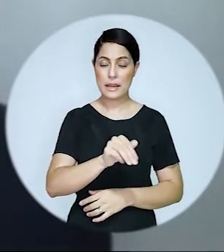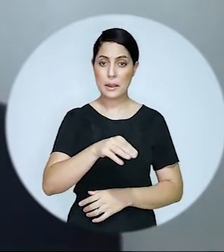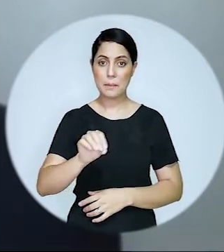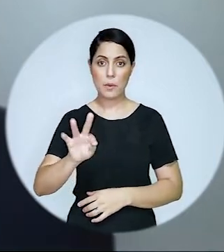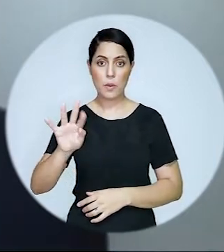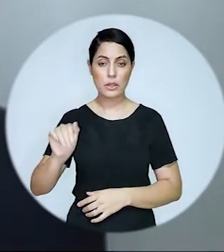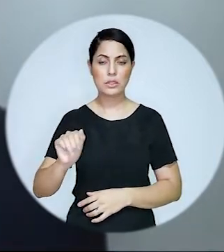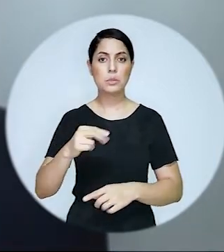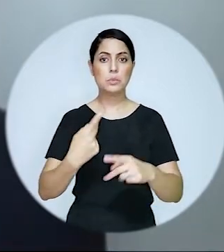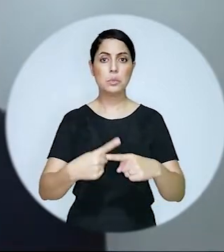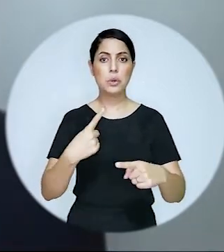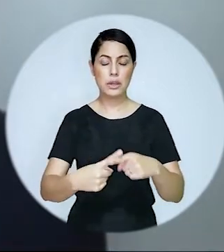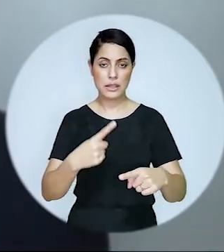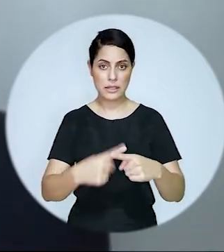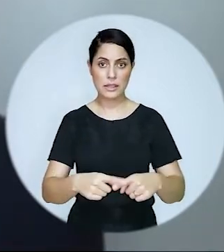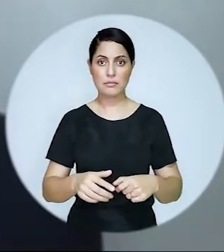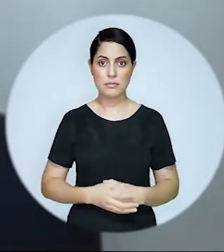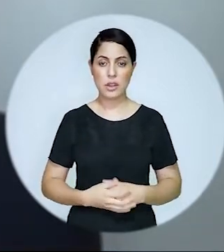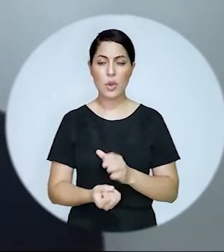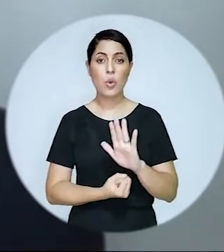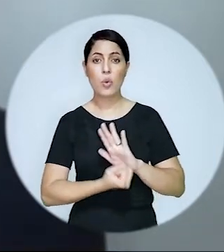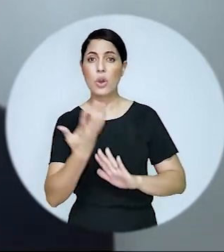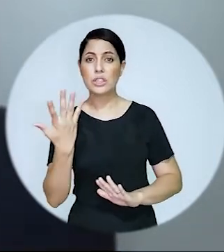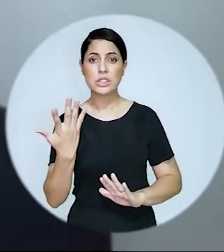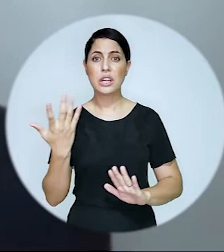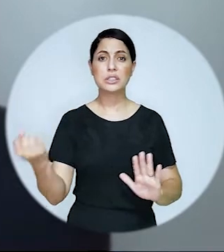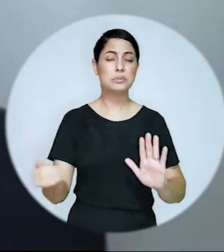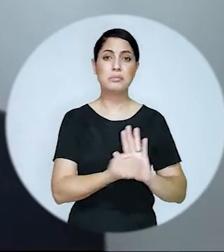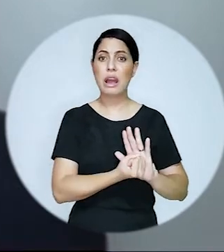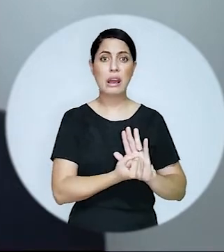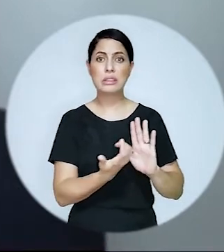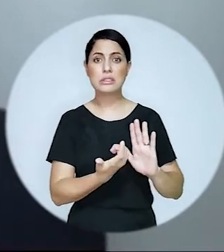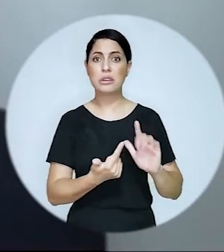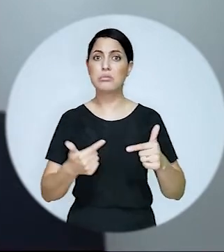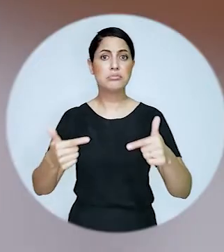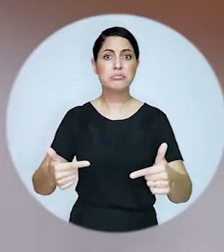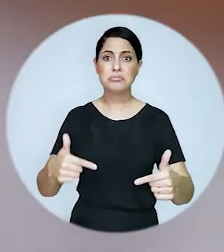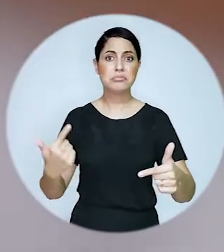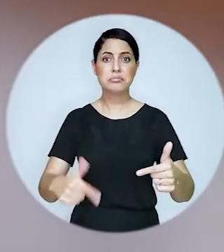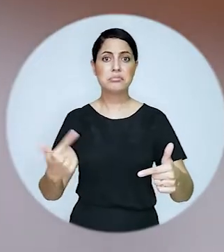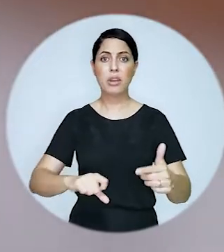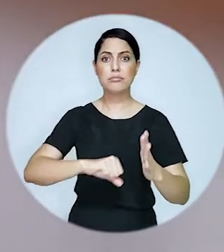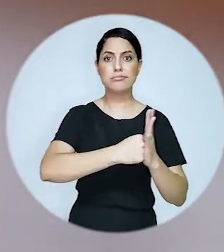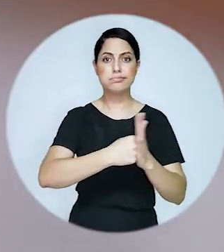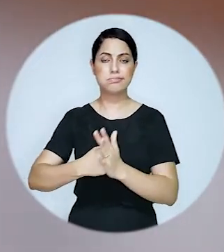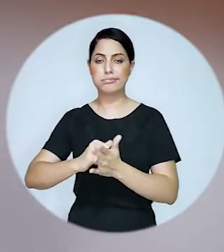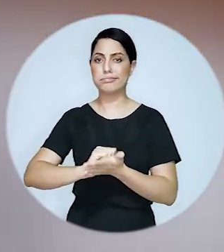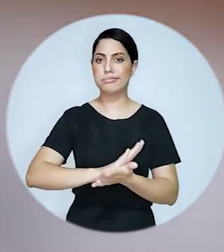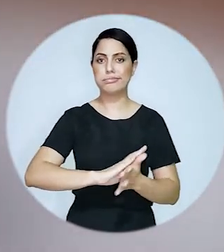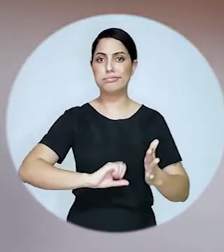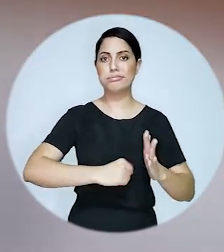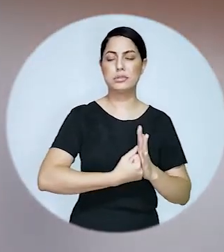seja, não cumprem a sua função social e ficam atravancando o cadastro. Com relação aos acertos,